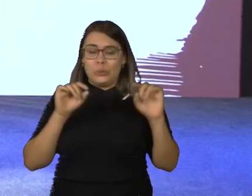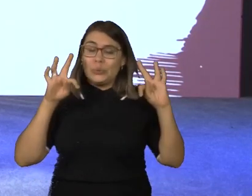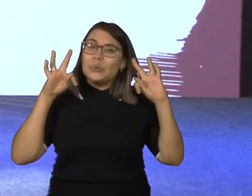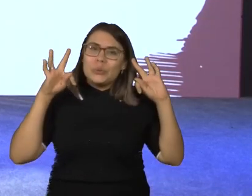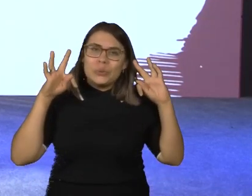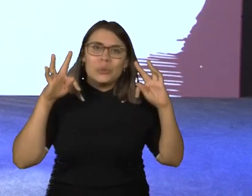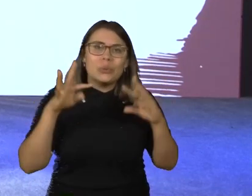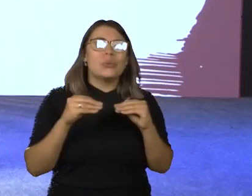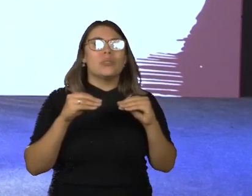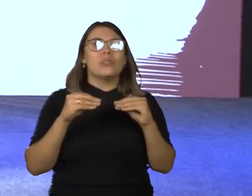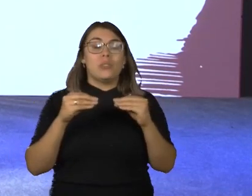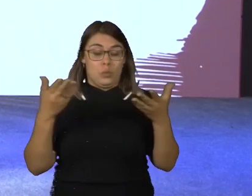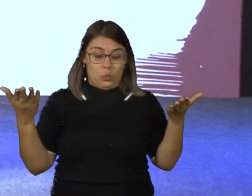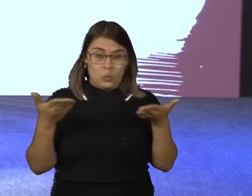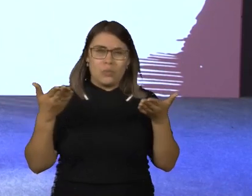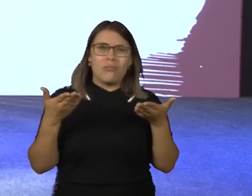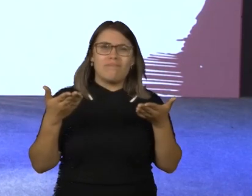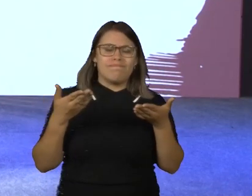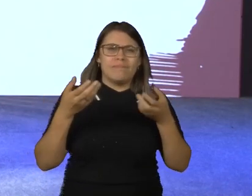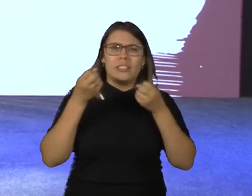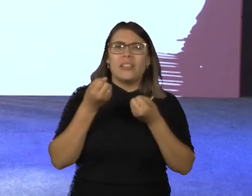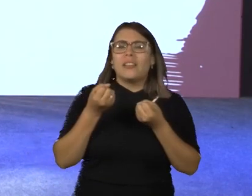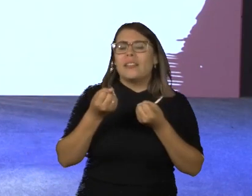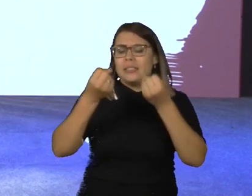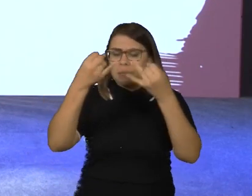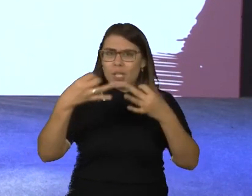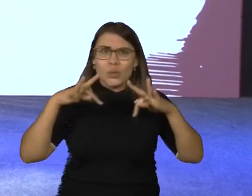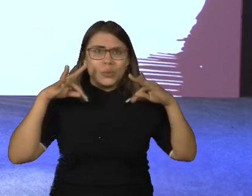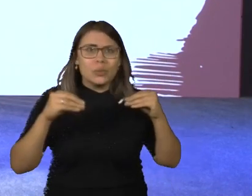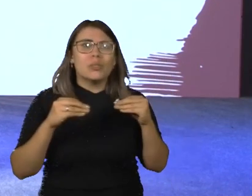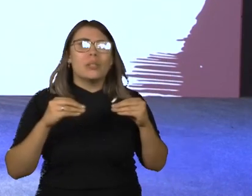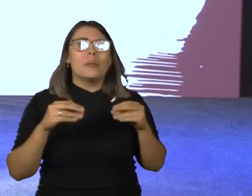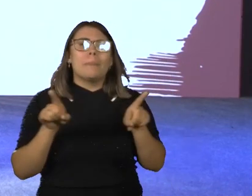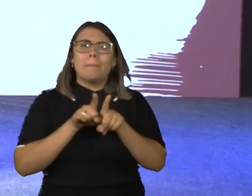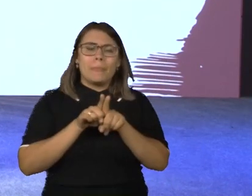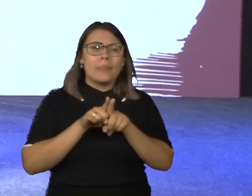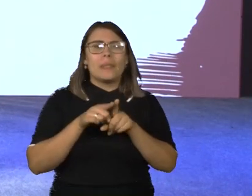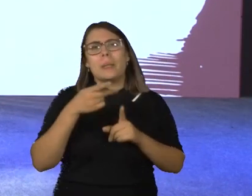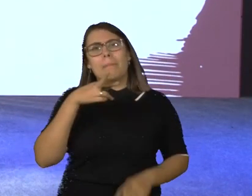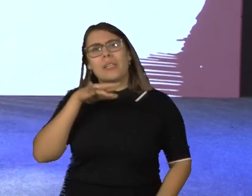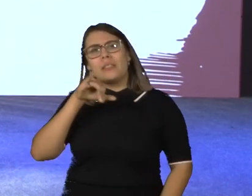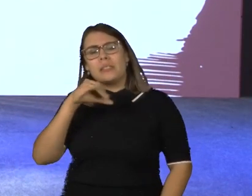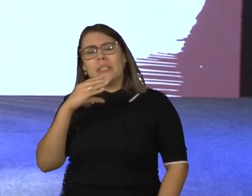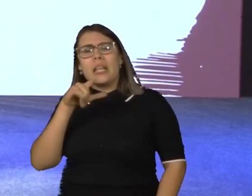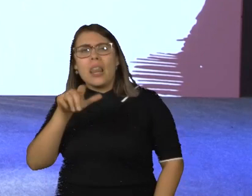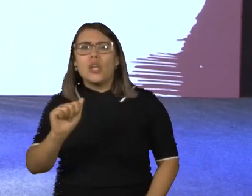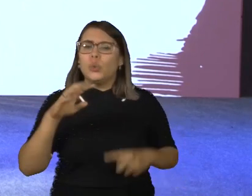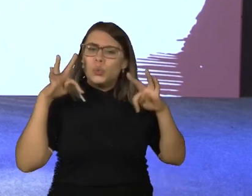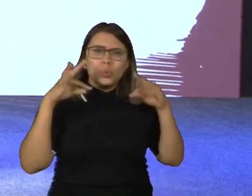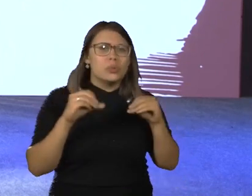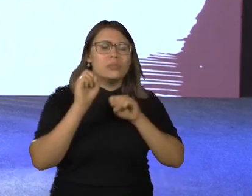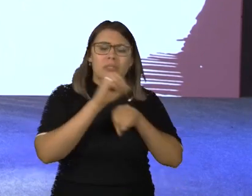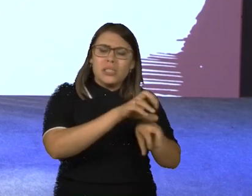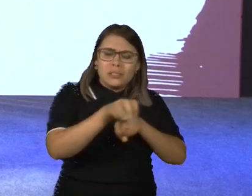eu tive que fazer no meio de uma pandemia com a minha equipe, com as pessoas incríveis que estão do meu lado, Priscila, Henry, Juliana, minha família,